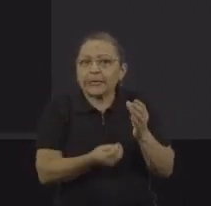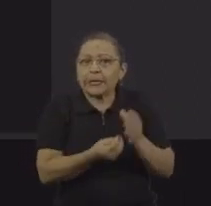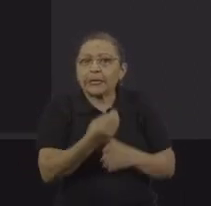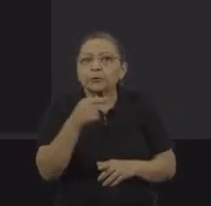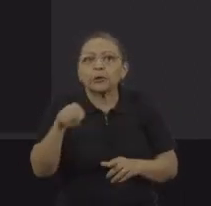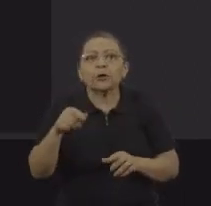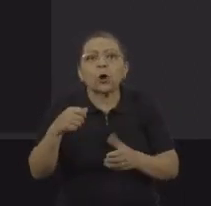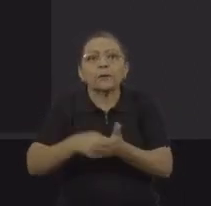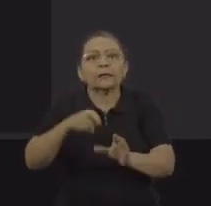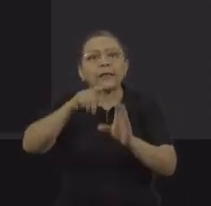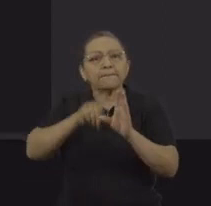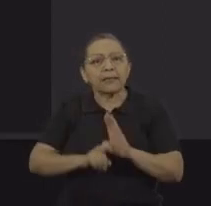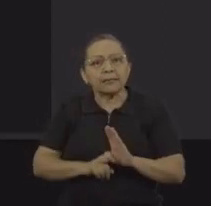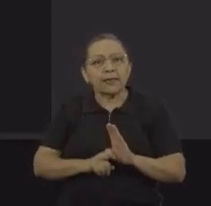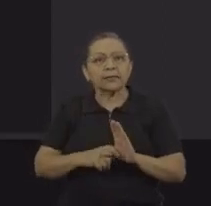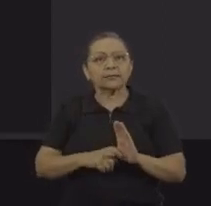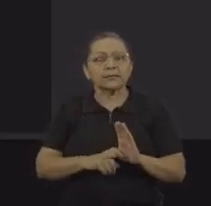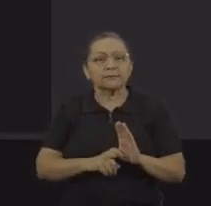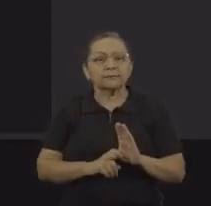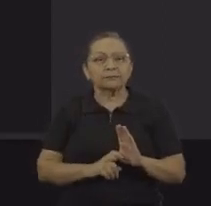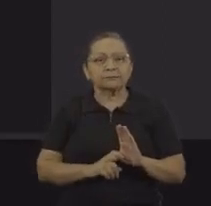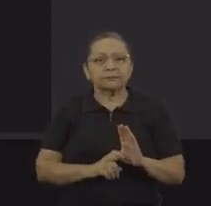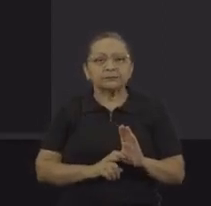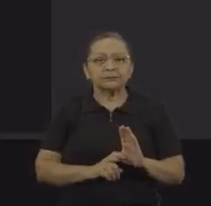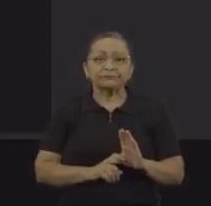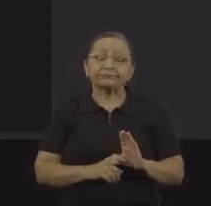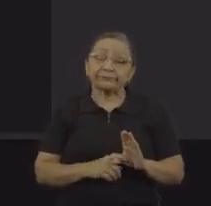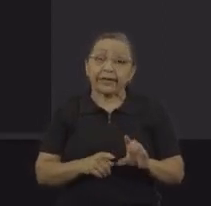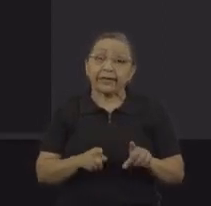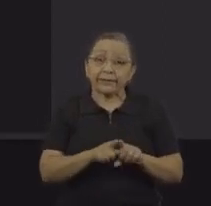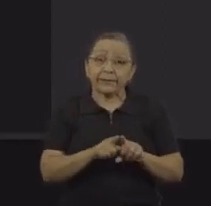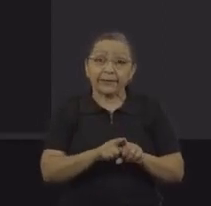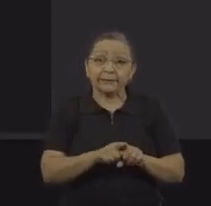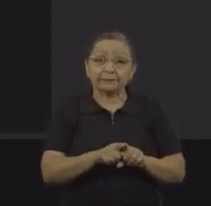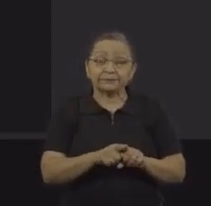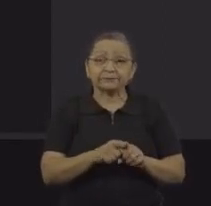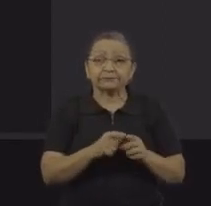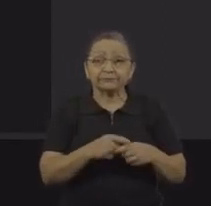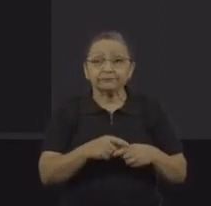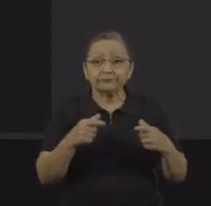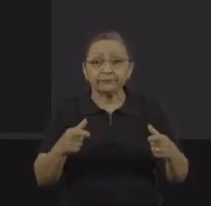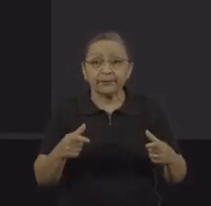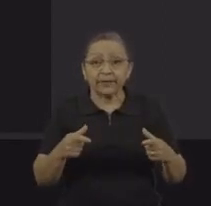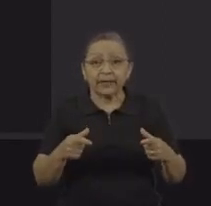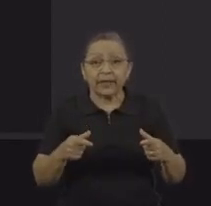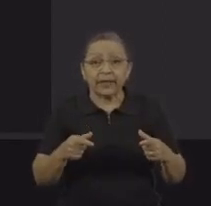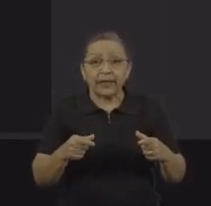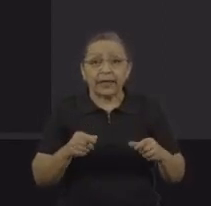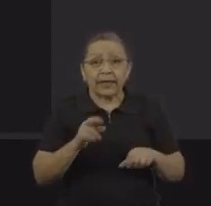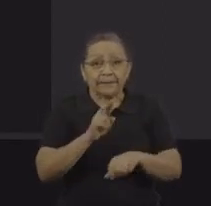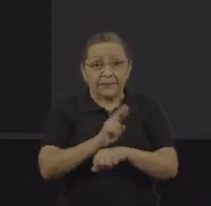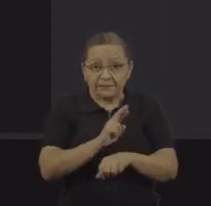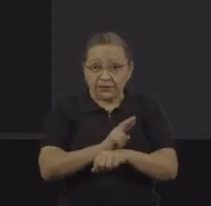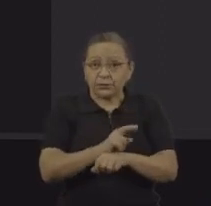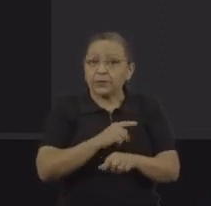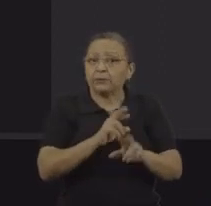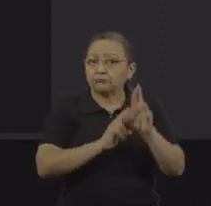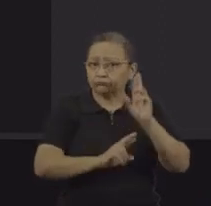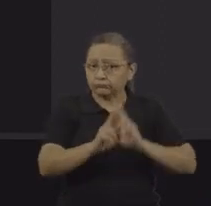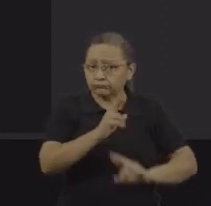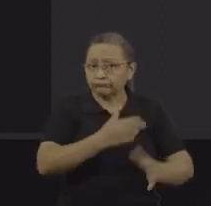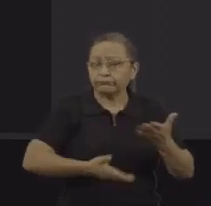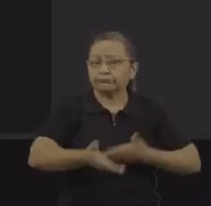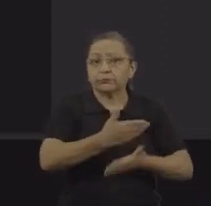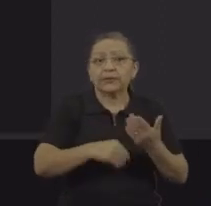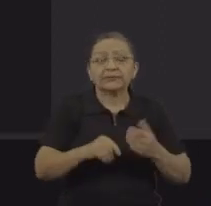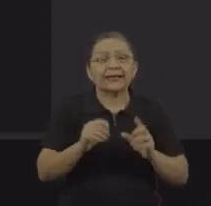de dependência. E aí eu queria destacar a questão da servidão por dívida, que também tem uma relação muito grande com essa engrenagem do